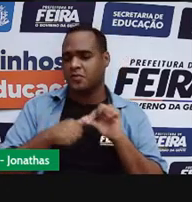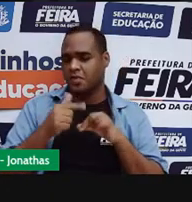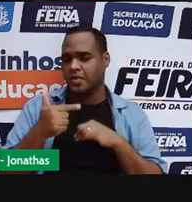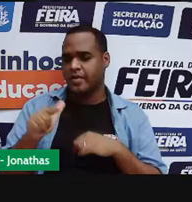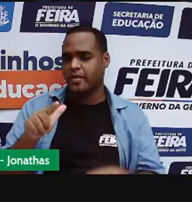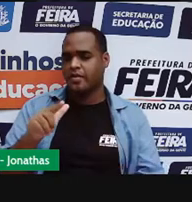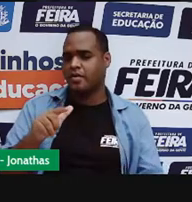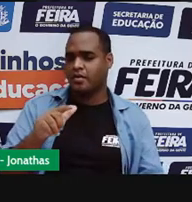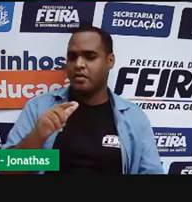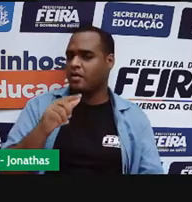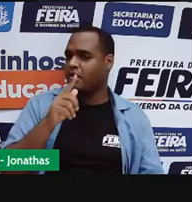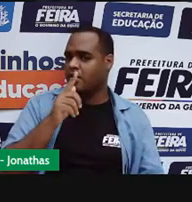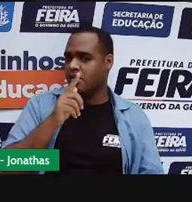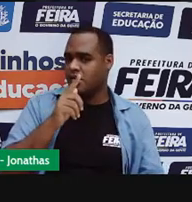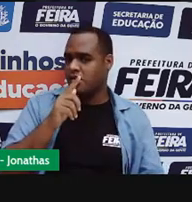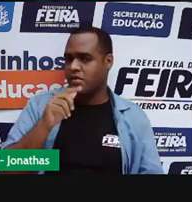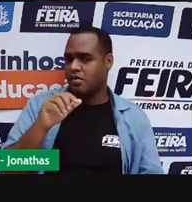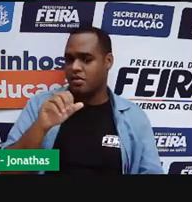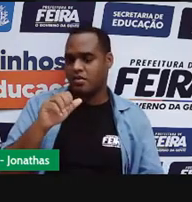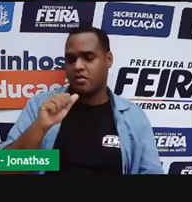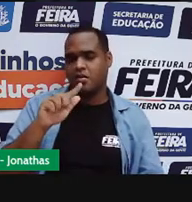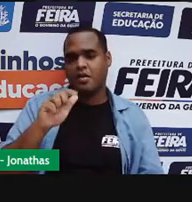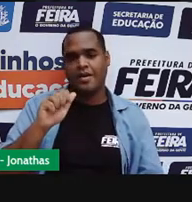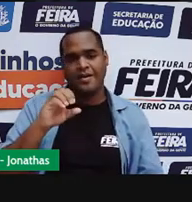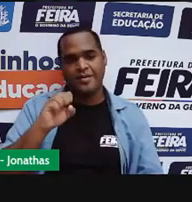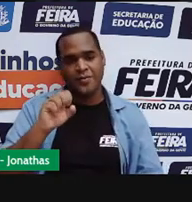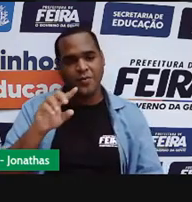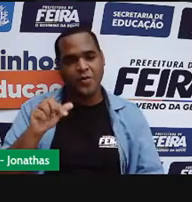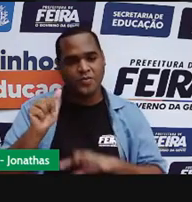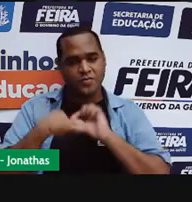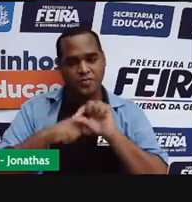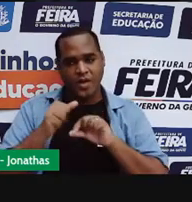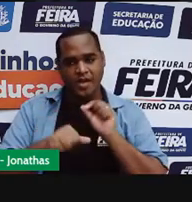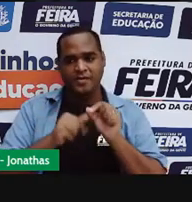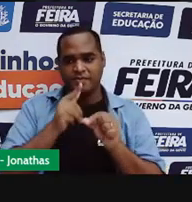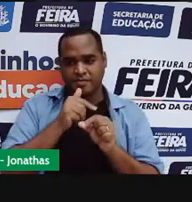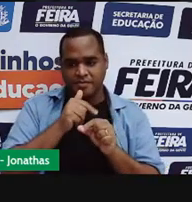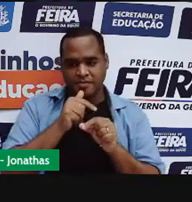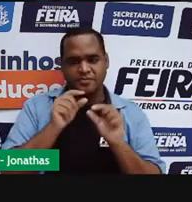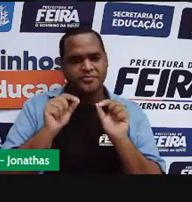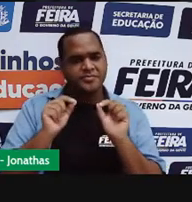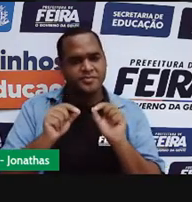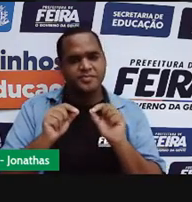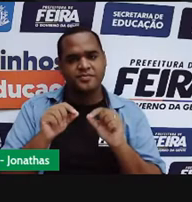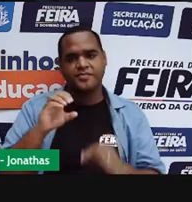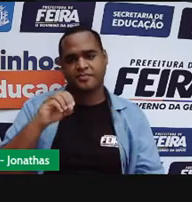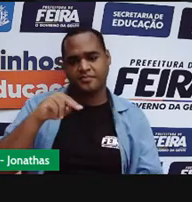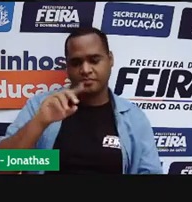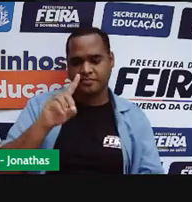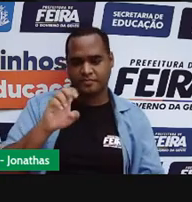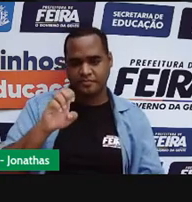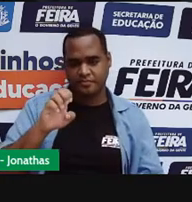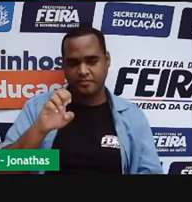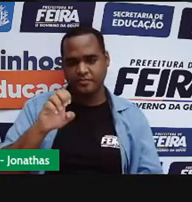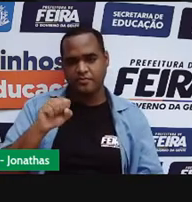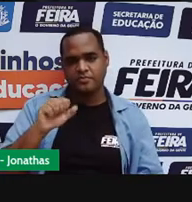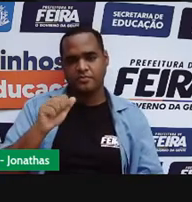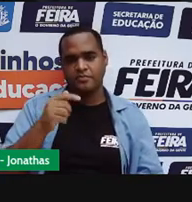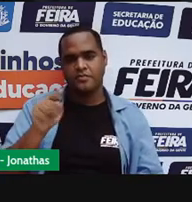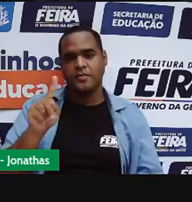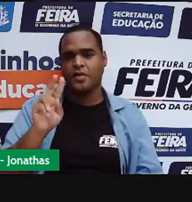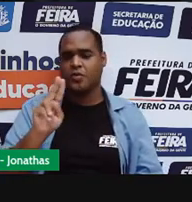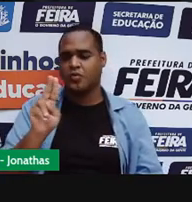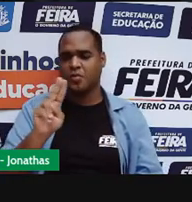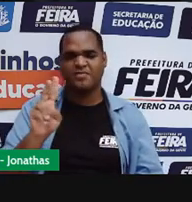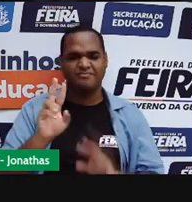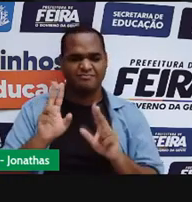o estado líquido, a gente disse que aconteceu a condensação. Ela também pode receber esse outro nome aí, liquefação, mas eu não gosto muito